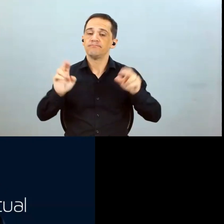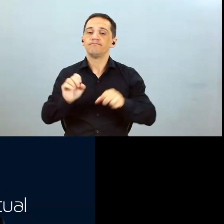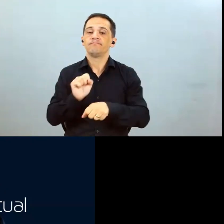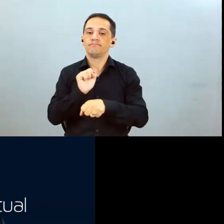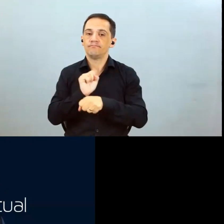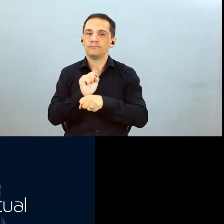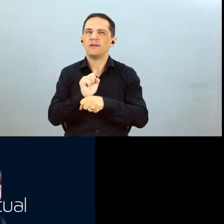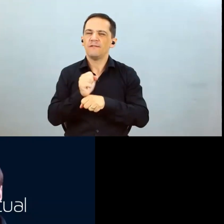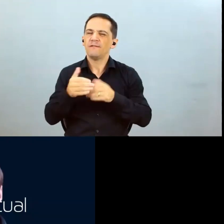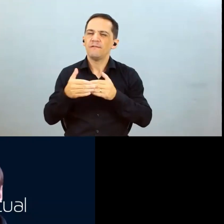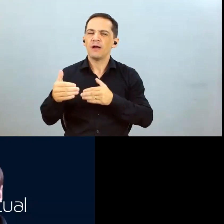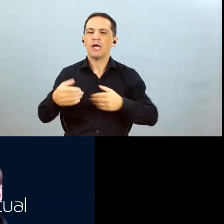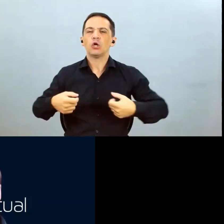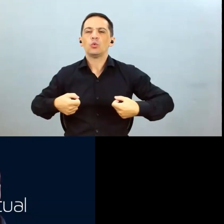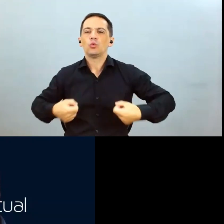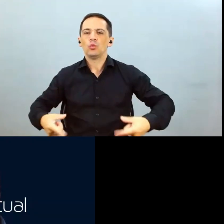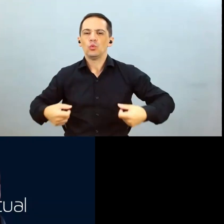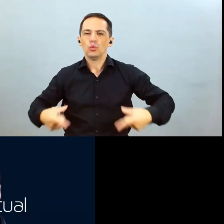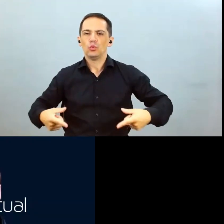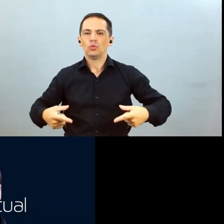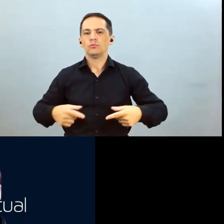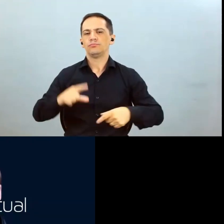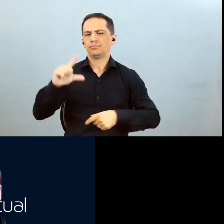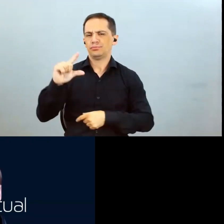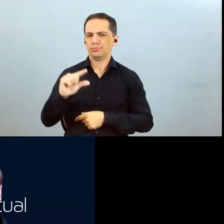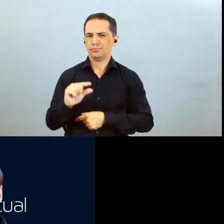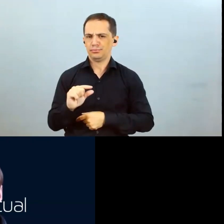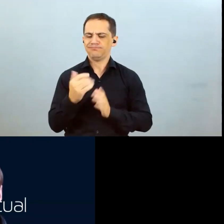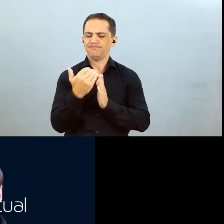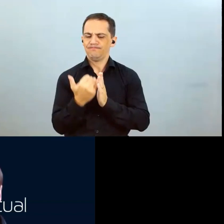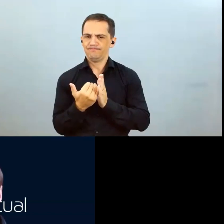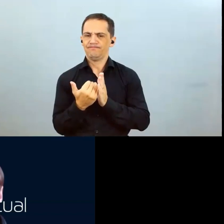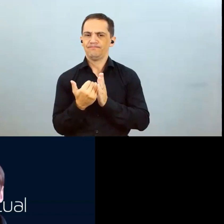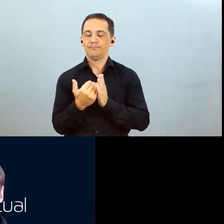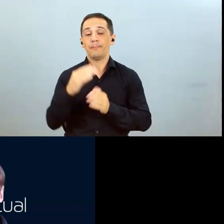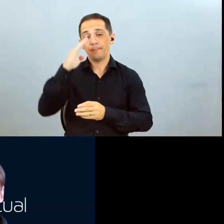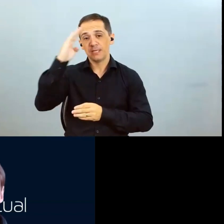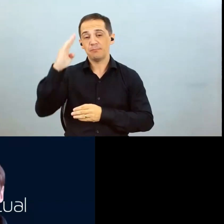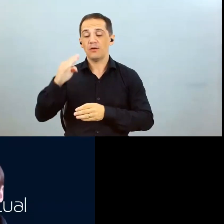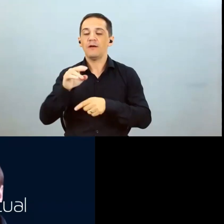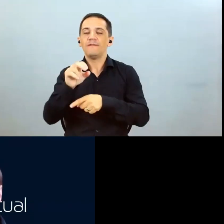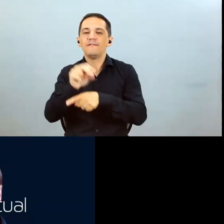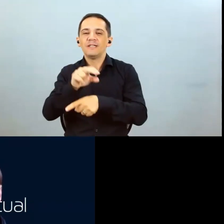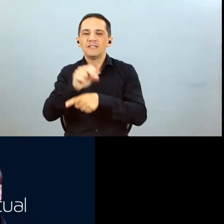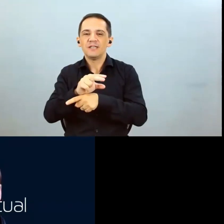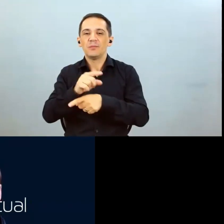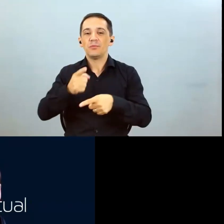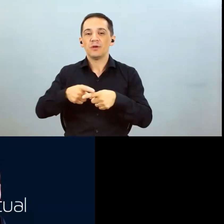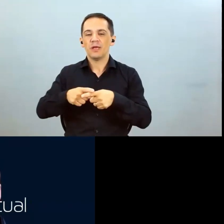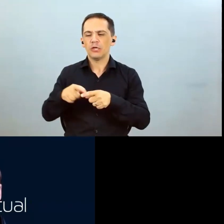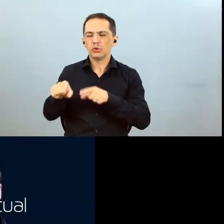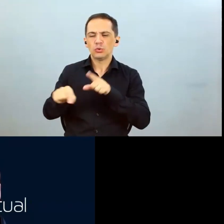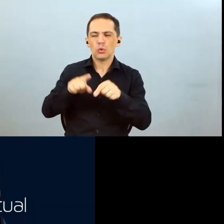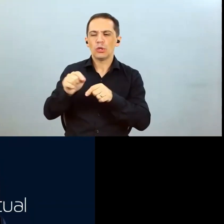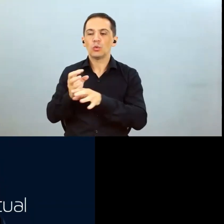para baixo nos custos, especificamente do fertilizante e a questão da recomposição da quantidade, por isso que nós estamos hoje com um